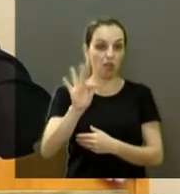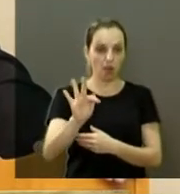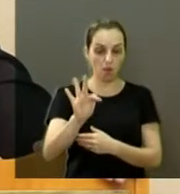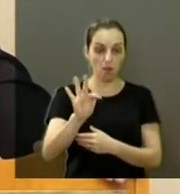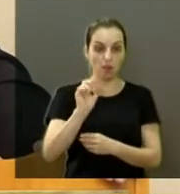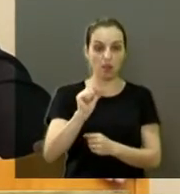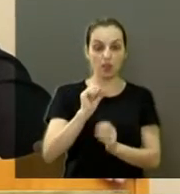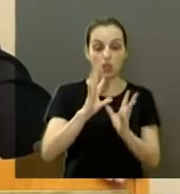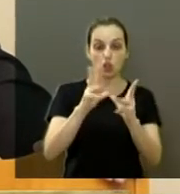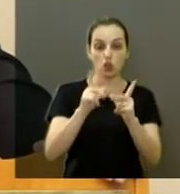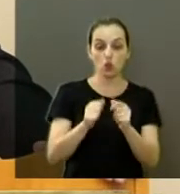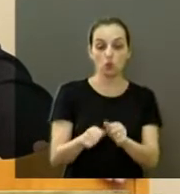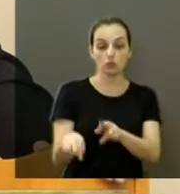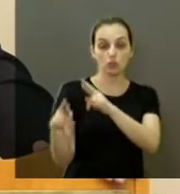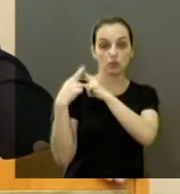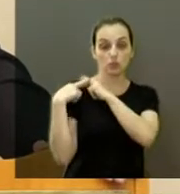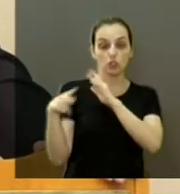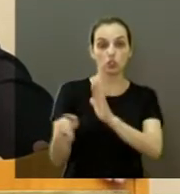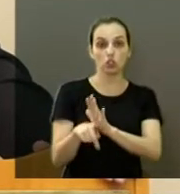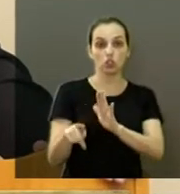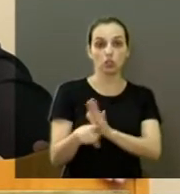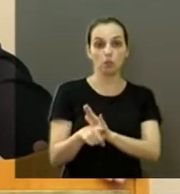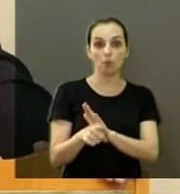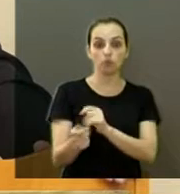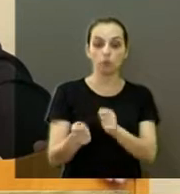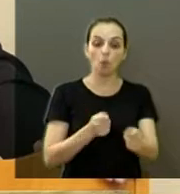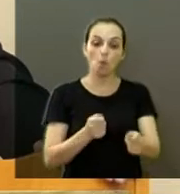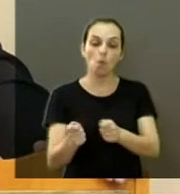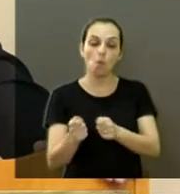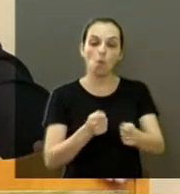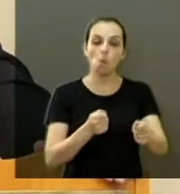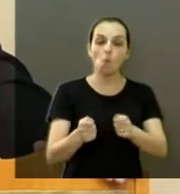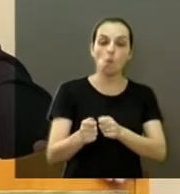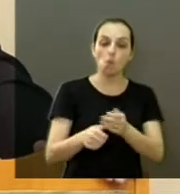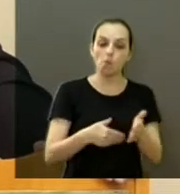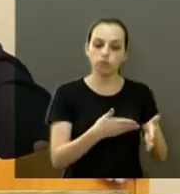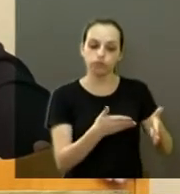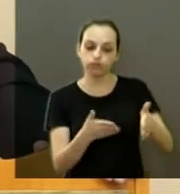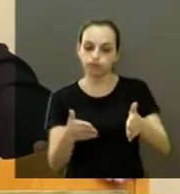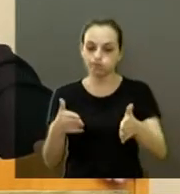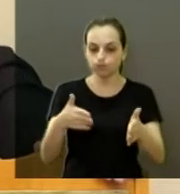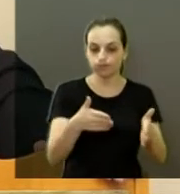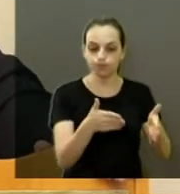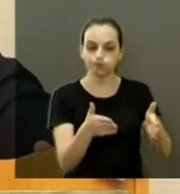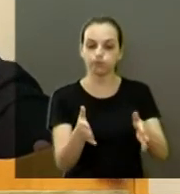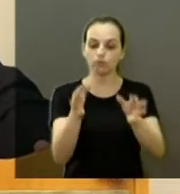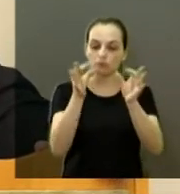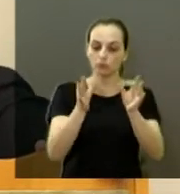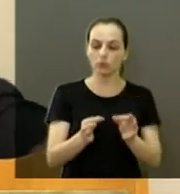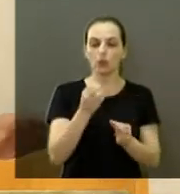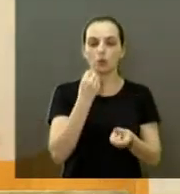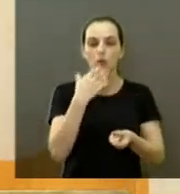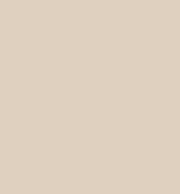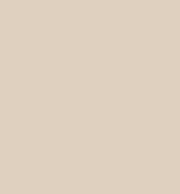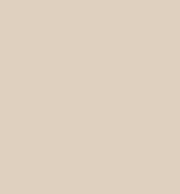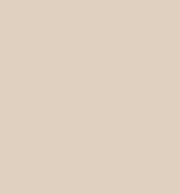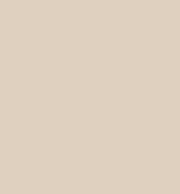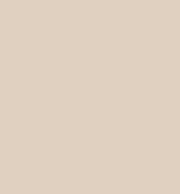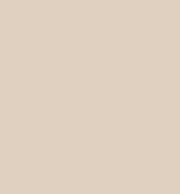responsabilidade por reconduzir o país no rumo desejado. Uma boa noite a todos.